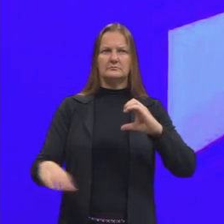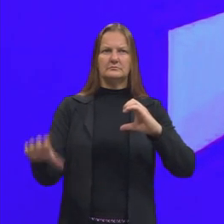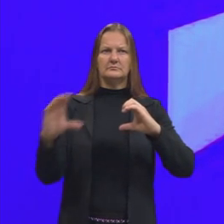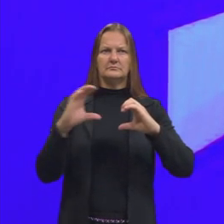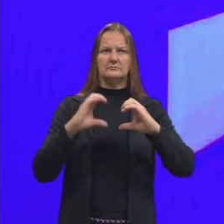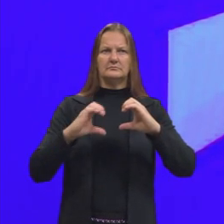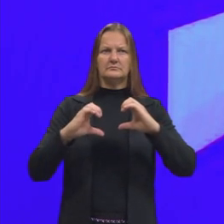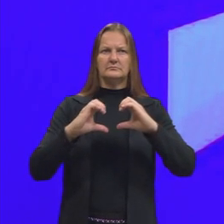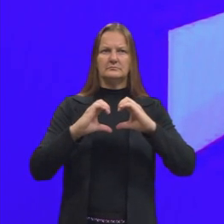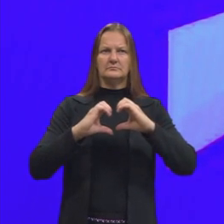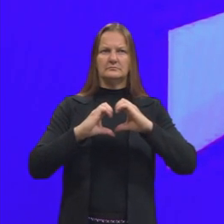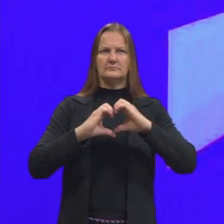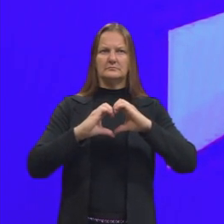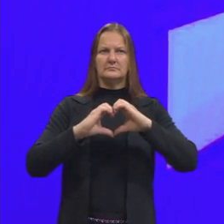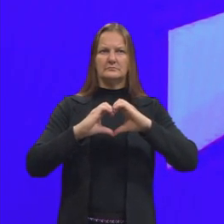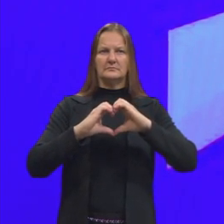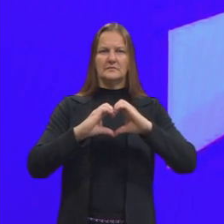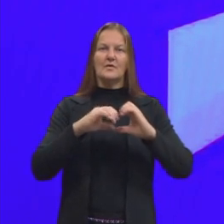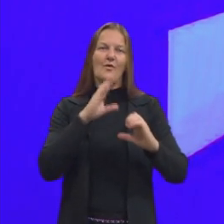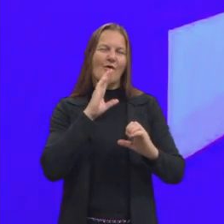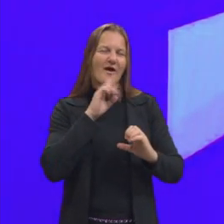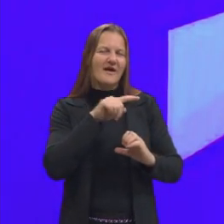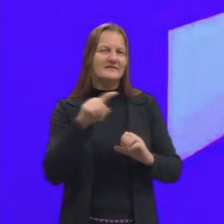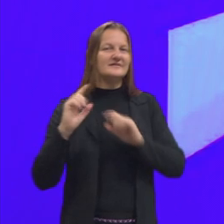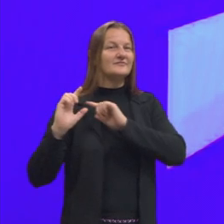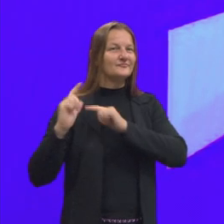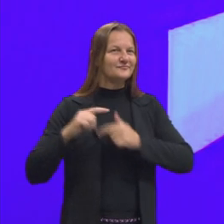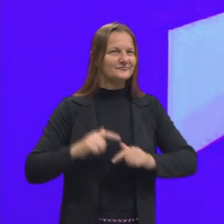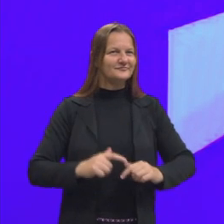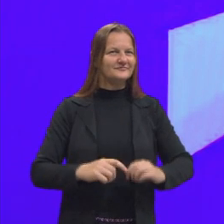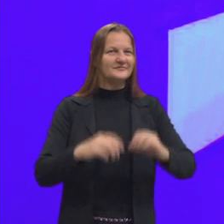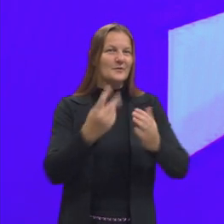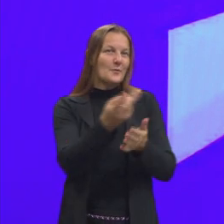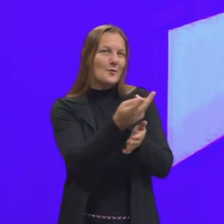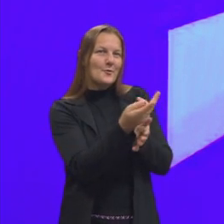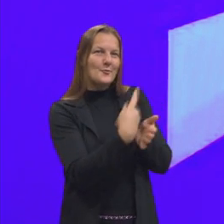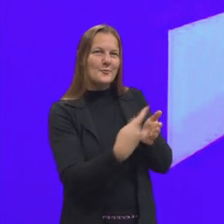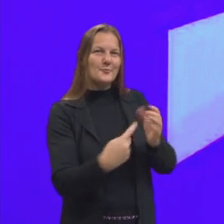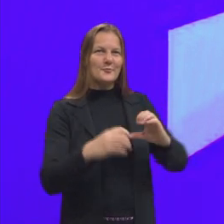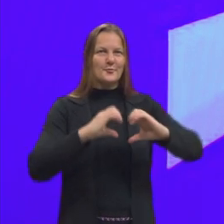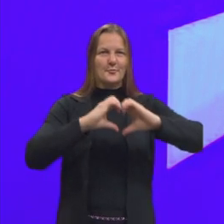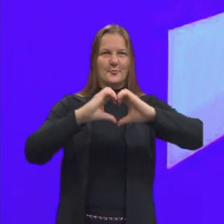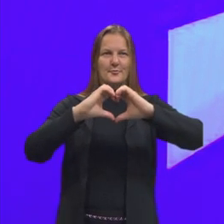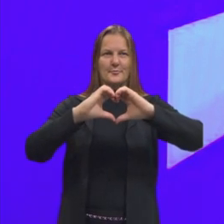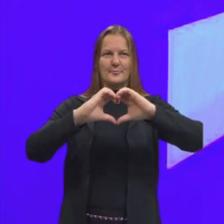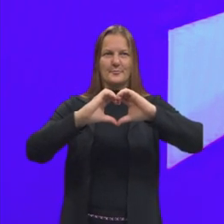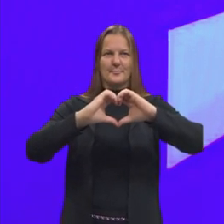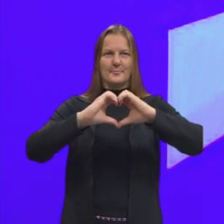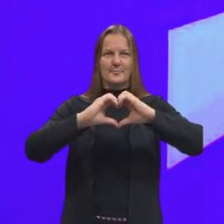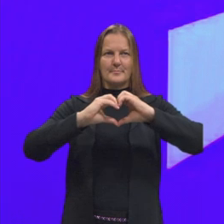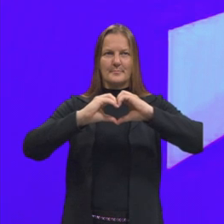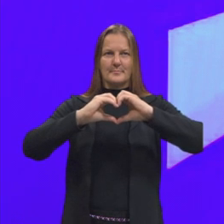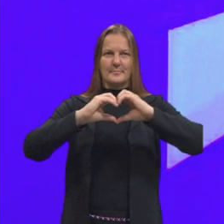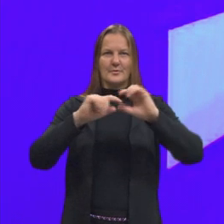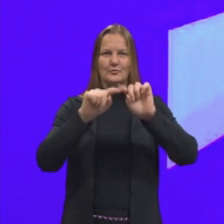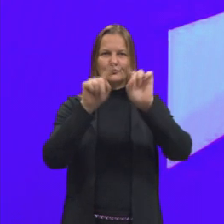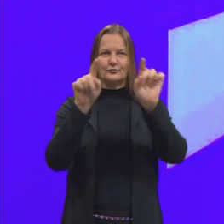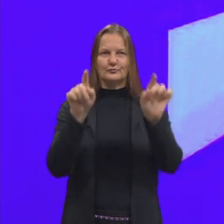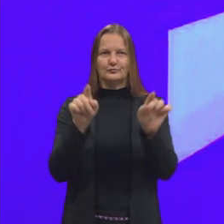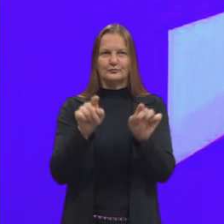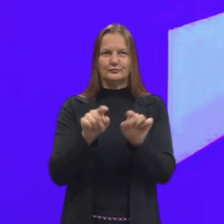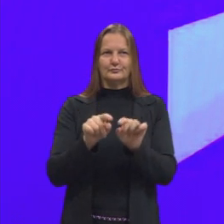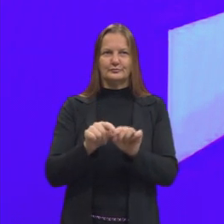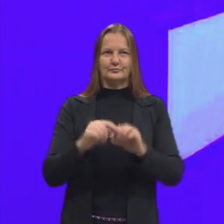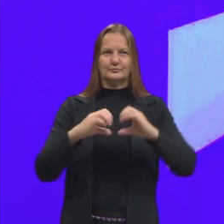desenho que a gente conhece tradicionalmente como o desenho de um coração, que é essas duas voltinhas aqui.